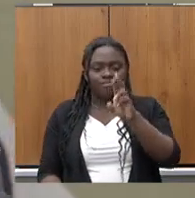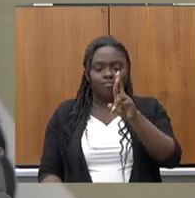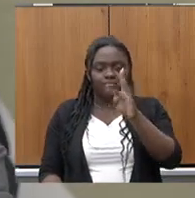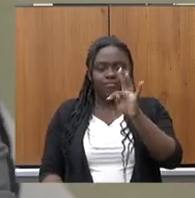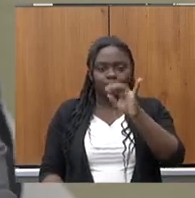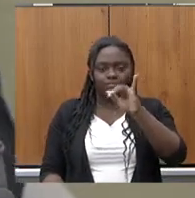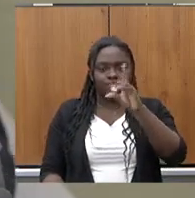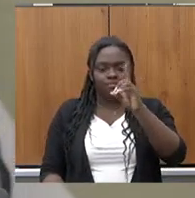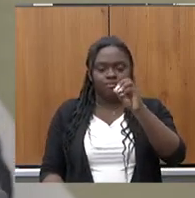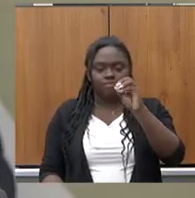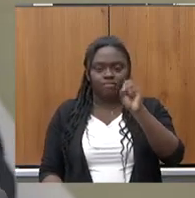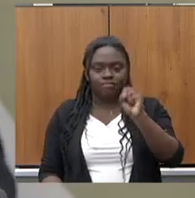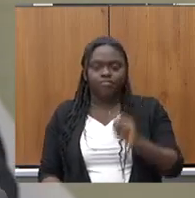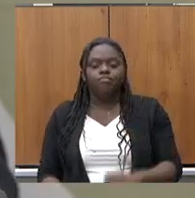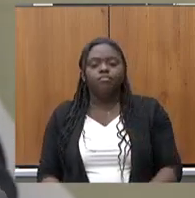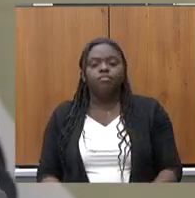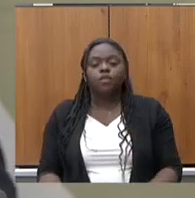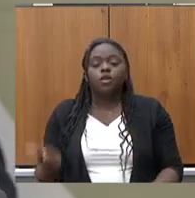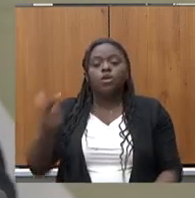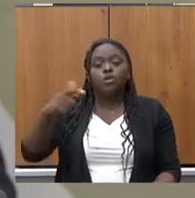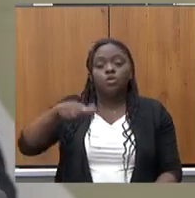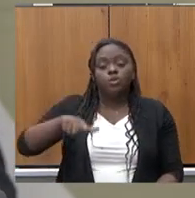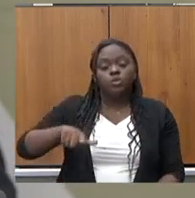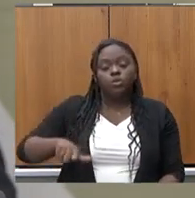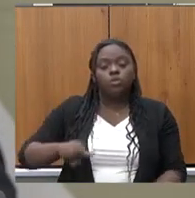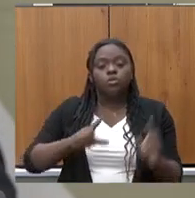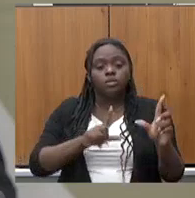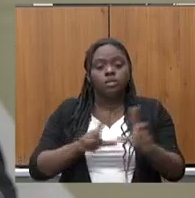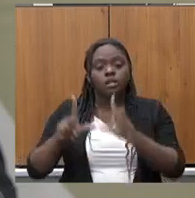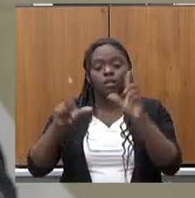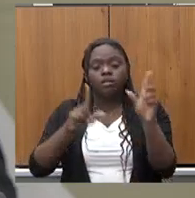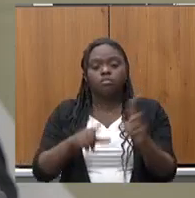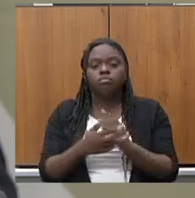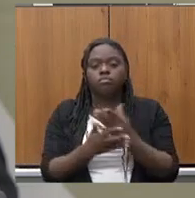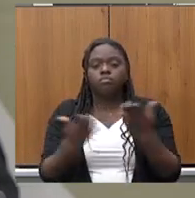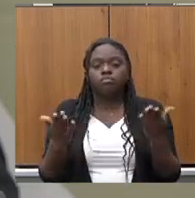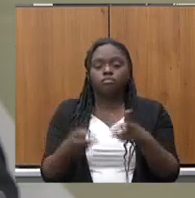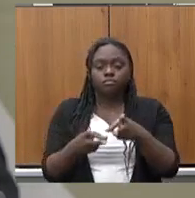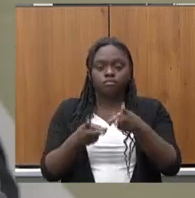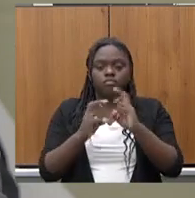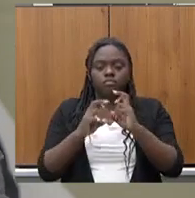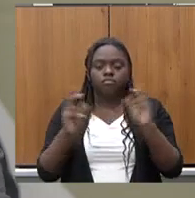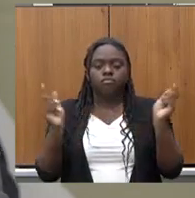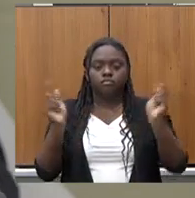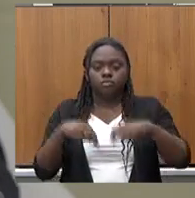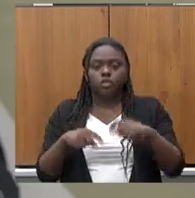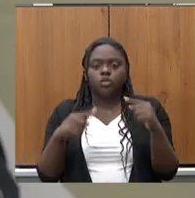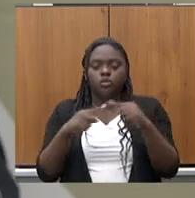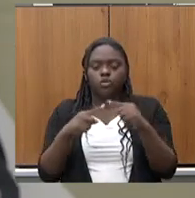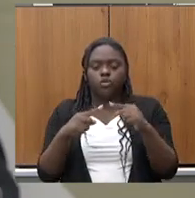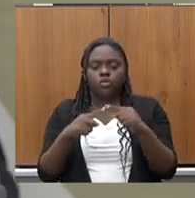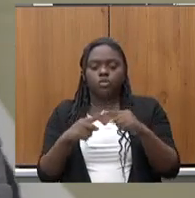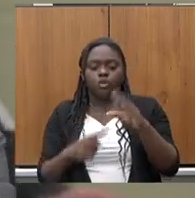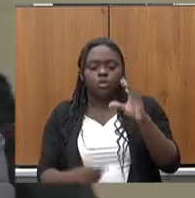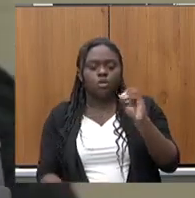parte? Na próxima fala, na próxima slide, vocês podem perceber que a taxa de conversão